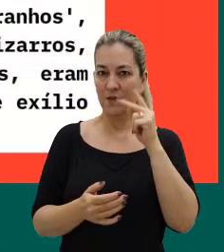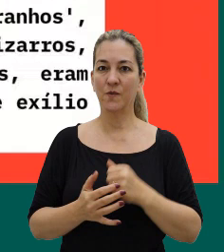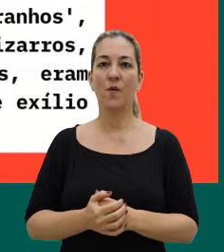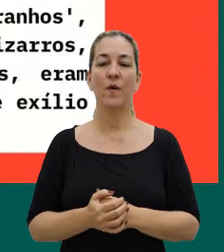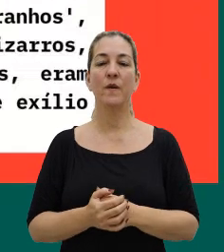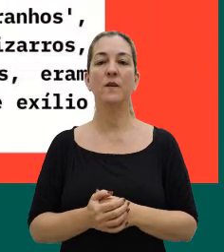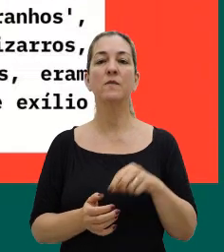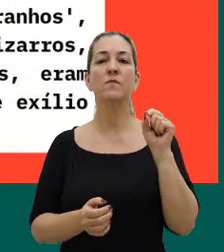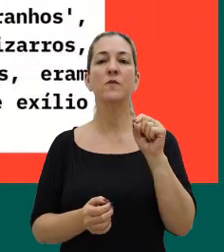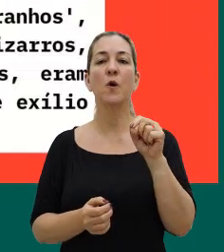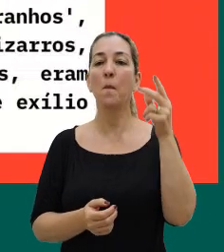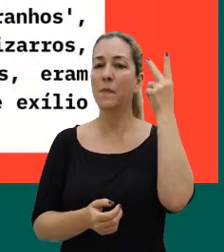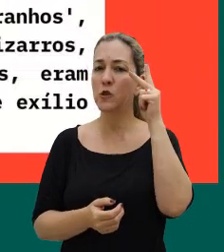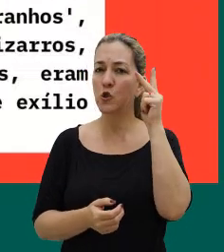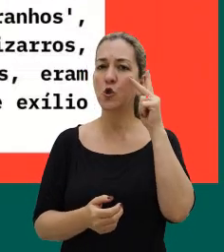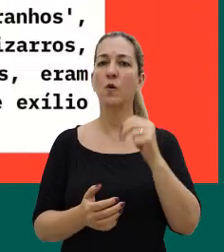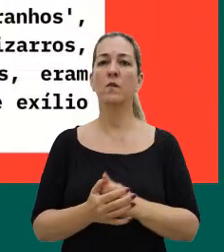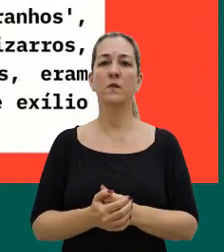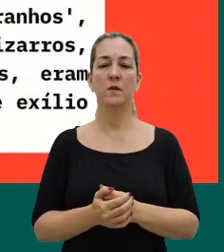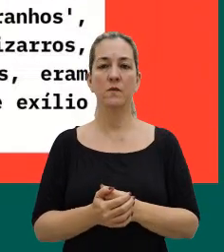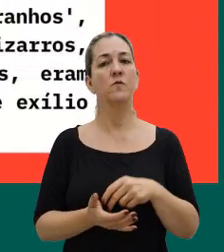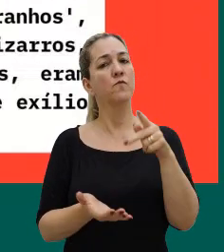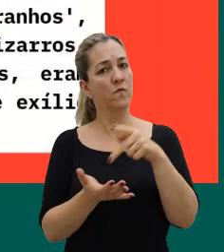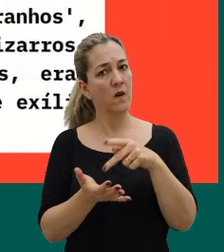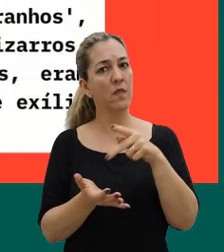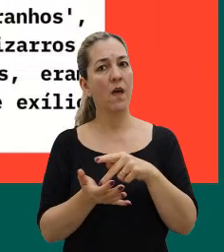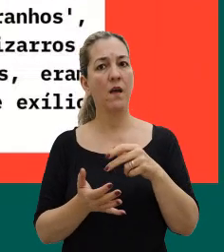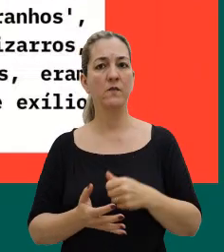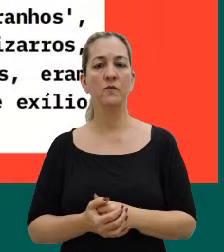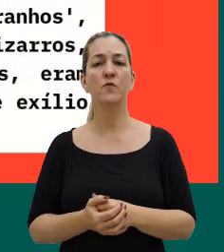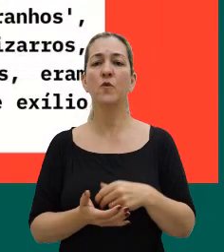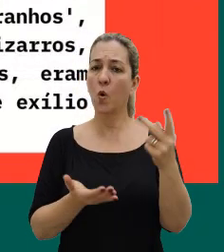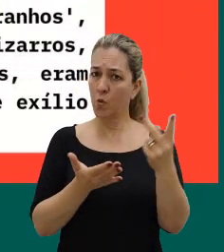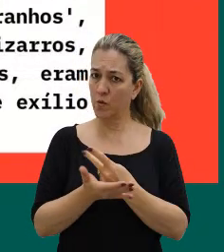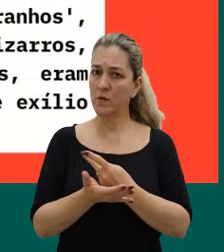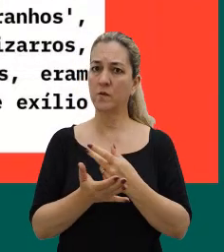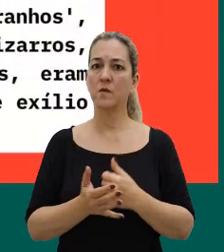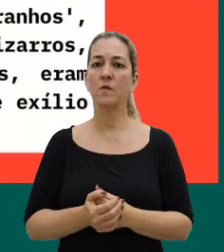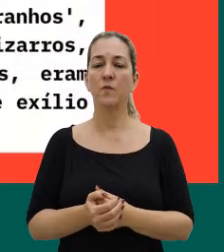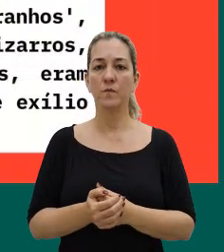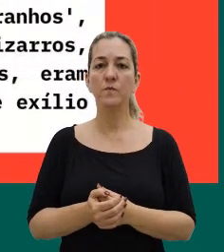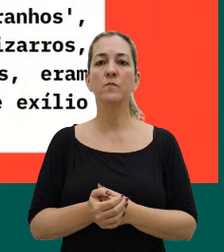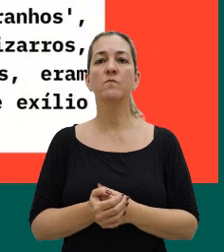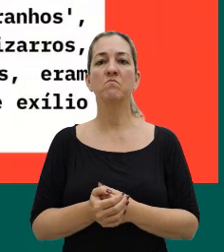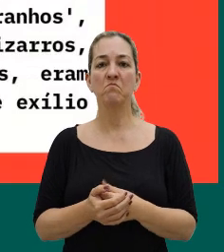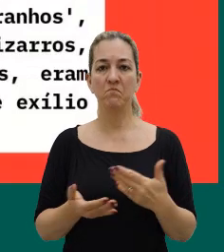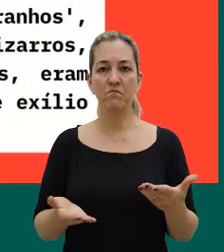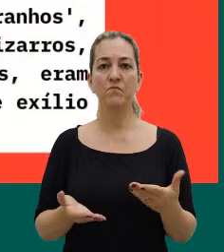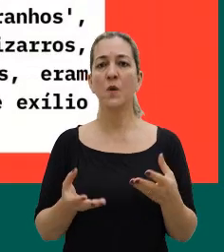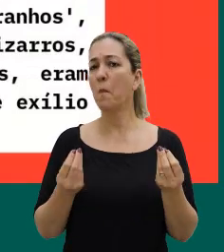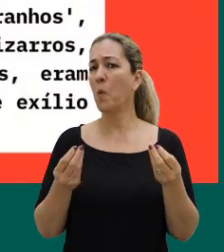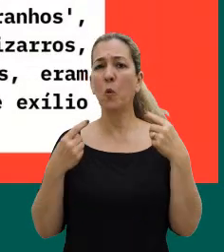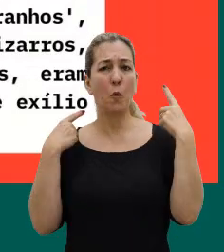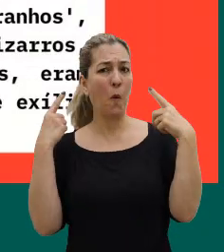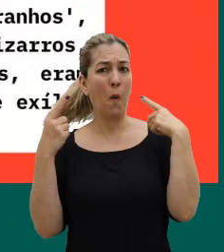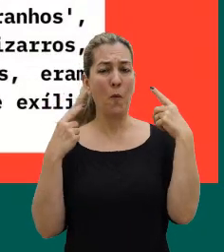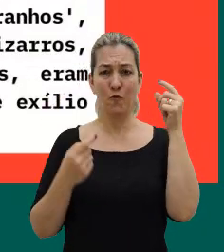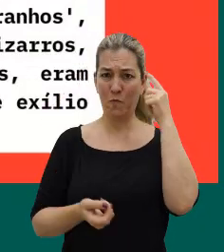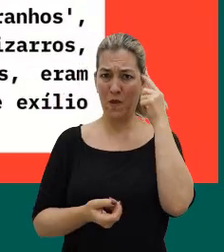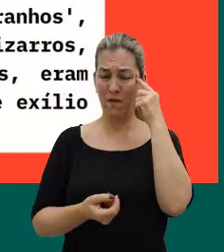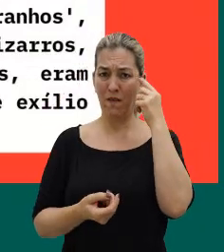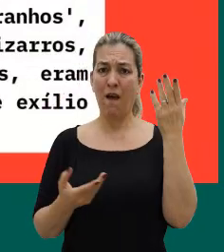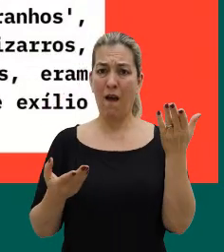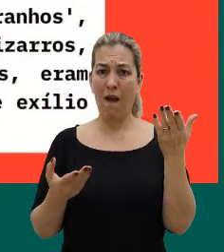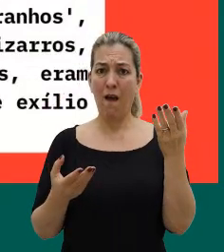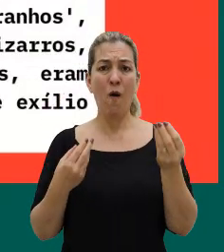assim, e que é uma história real, né, aconteceu, e muito louco a gente pensar